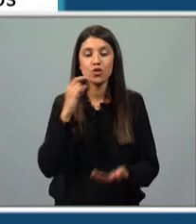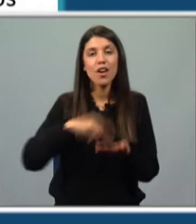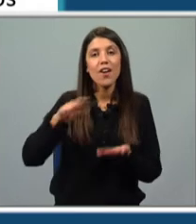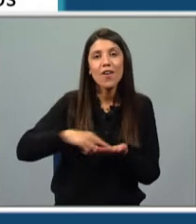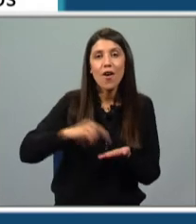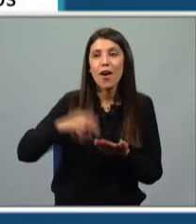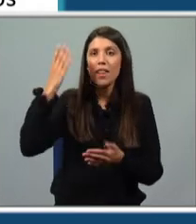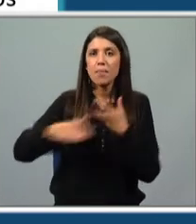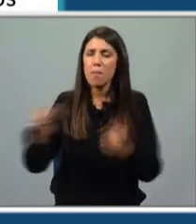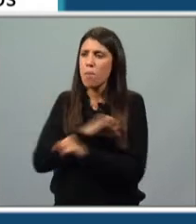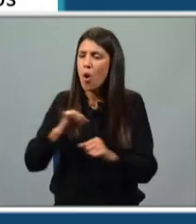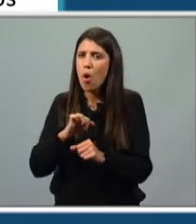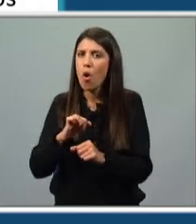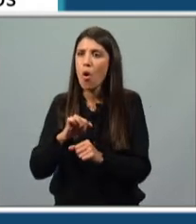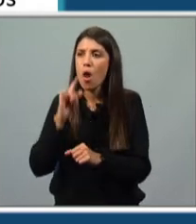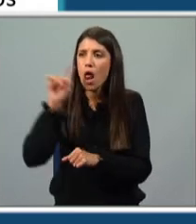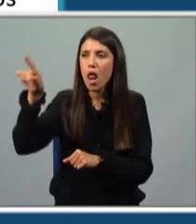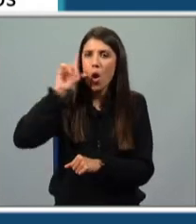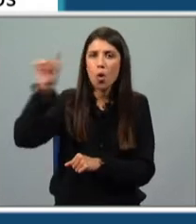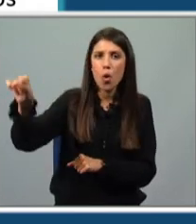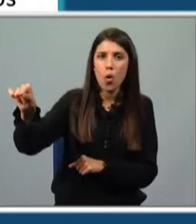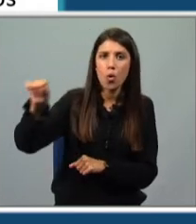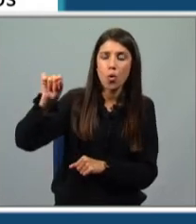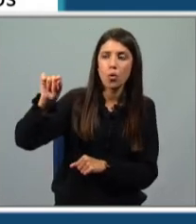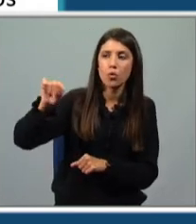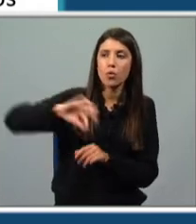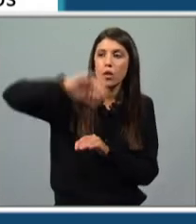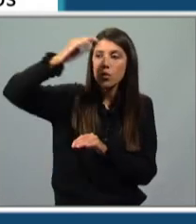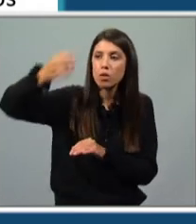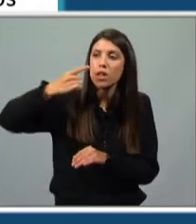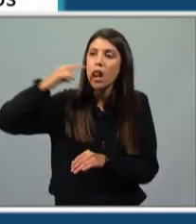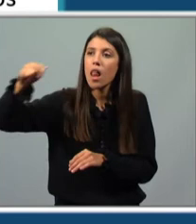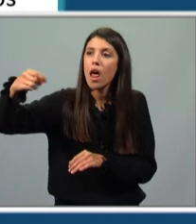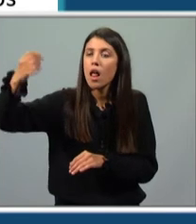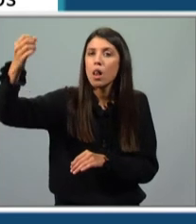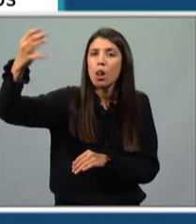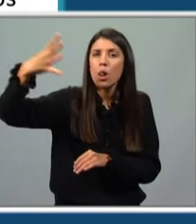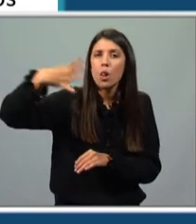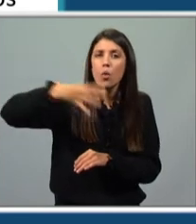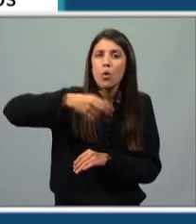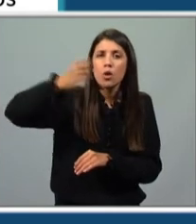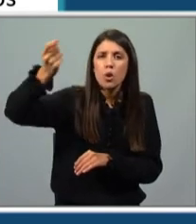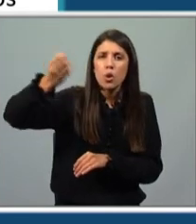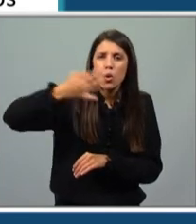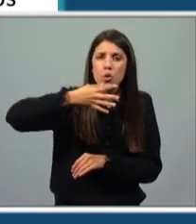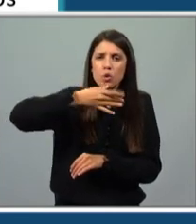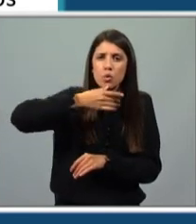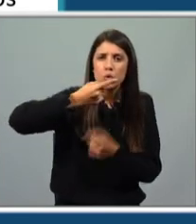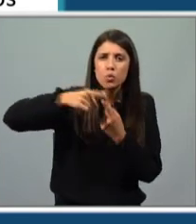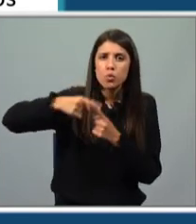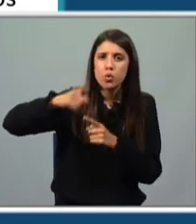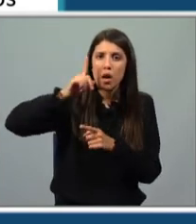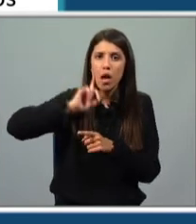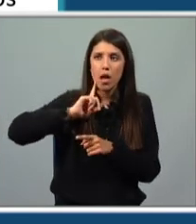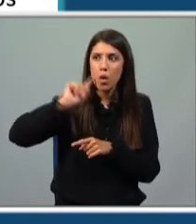súbito, um grande estrondo. Ao longe, para lá de uma leve colina, luzes de várias cores, crepitações. Ela.